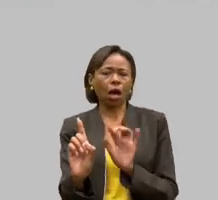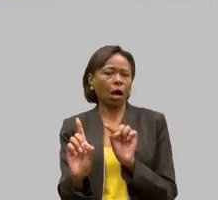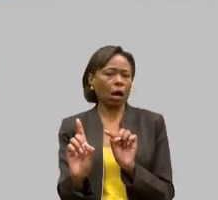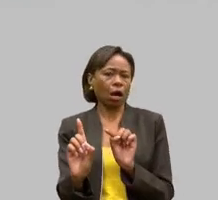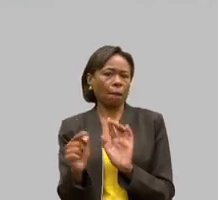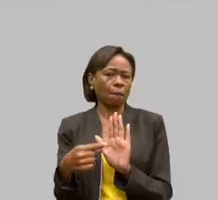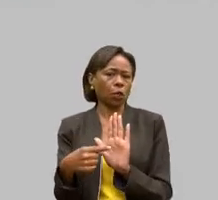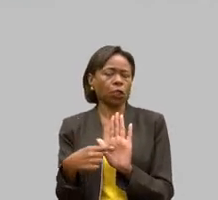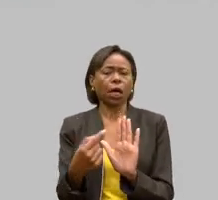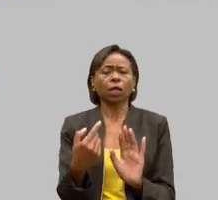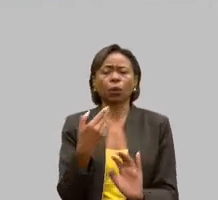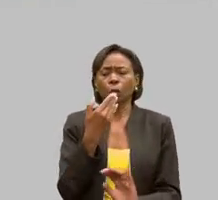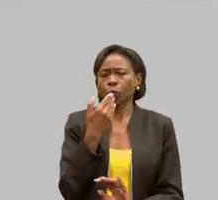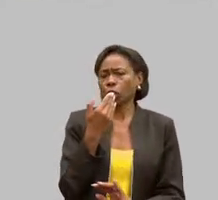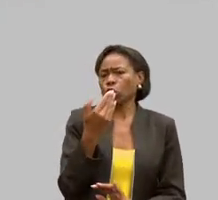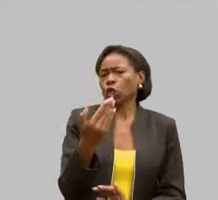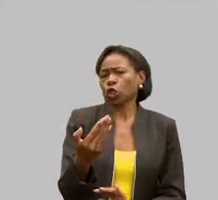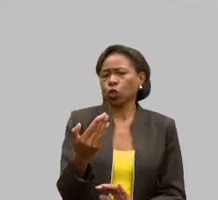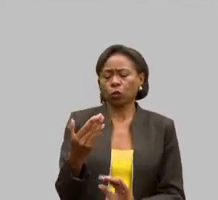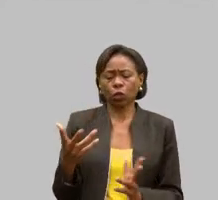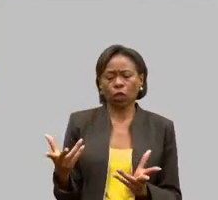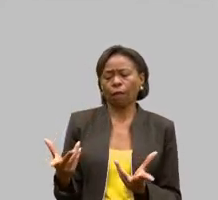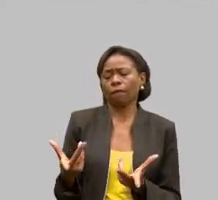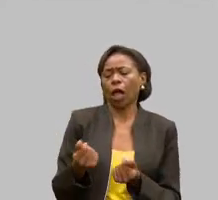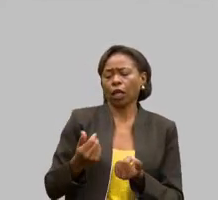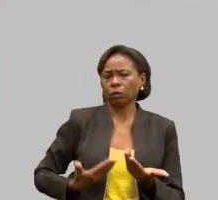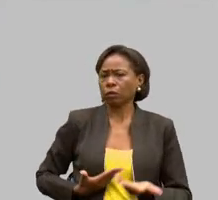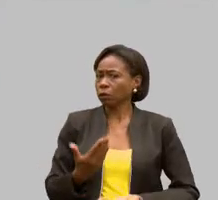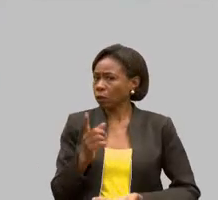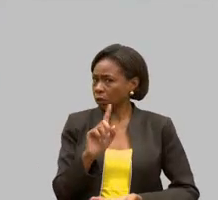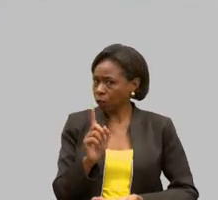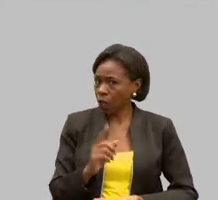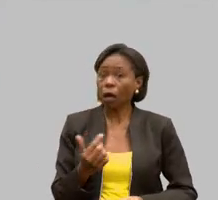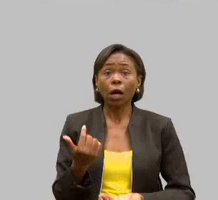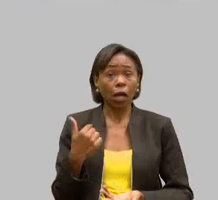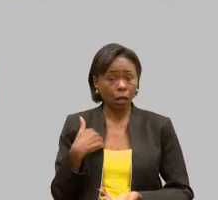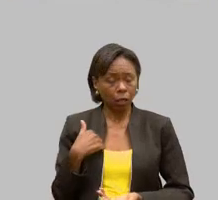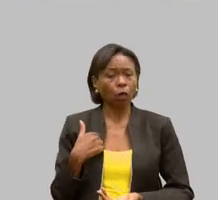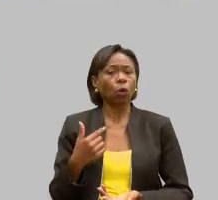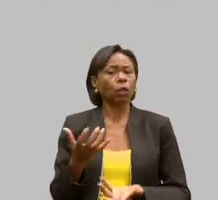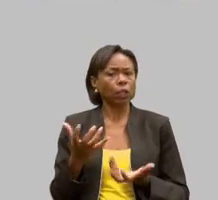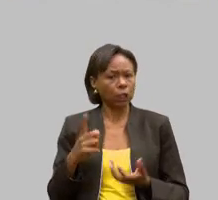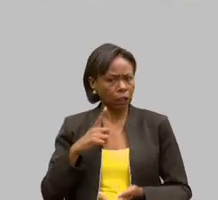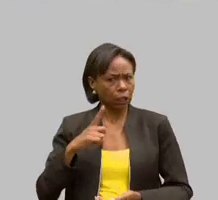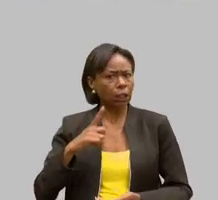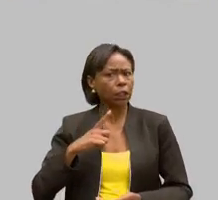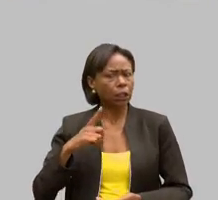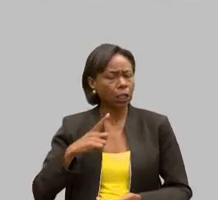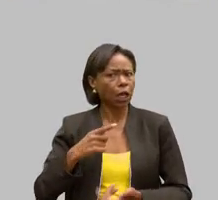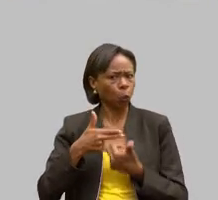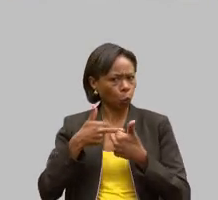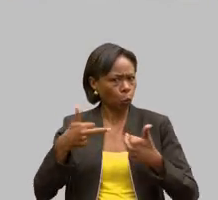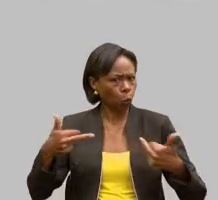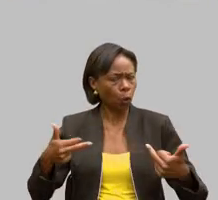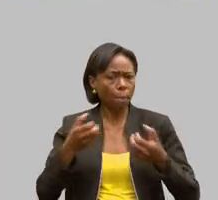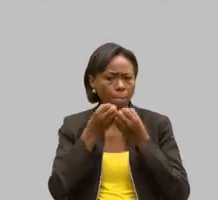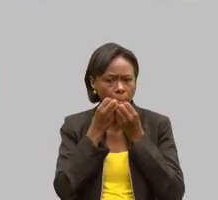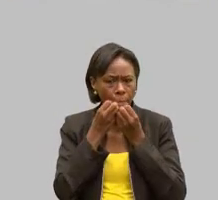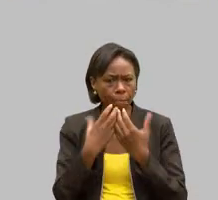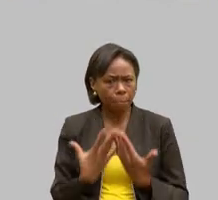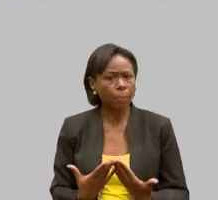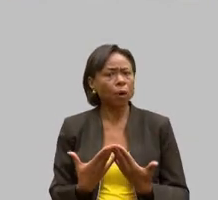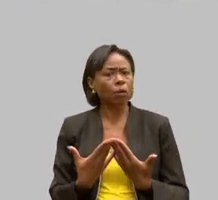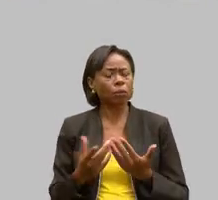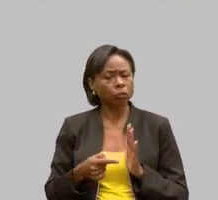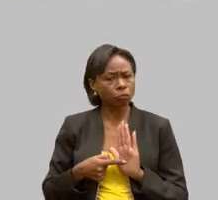pedindo, eu tenho qualidade de serviço, eu tenho prestação de serviço, eu tenho algo a mais para oferecer na qualidade